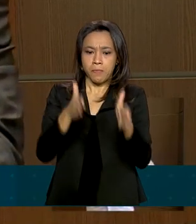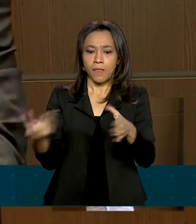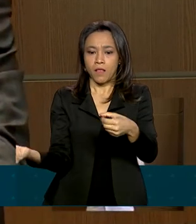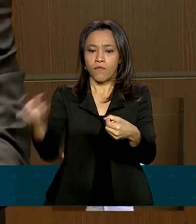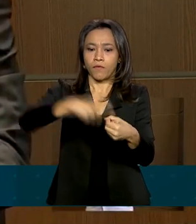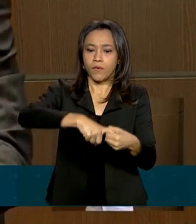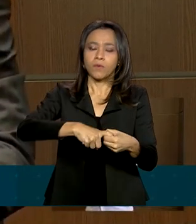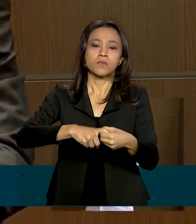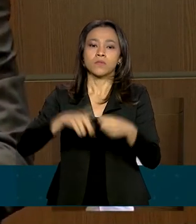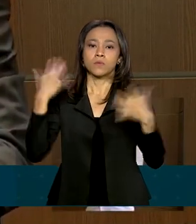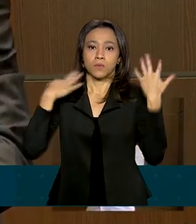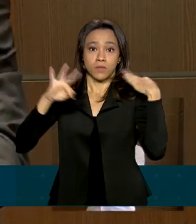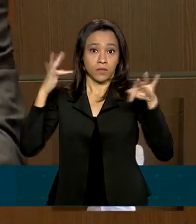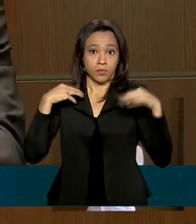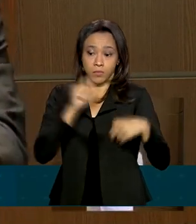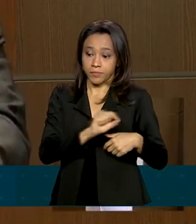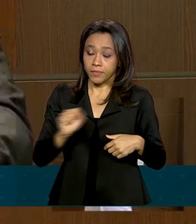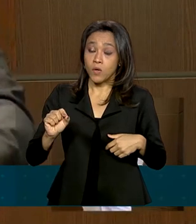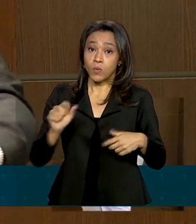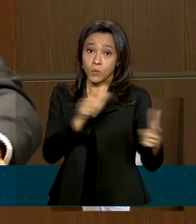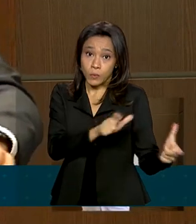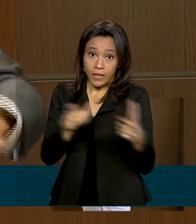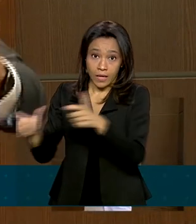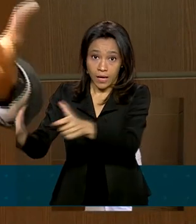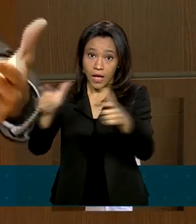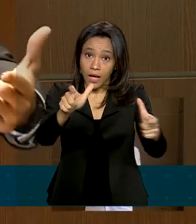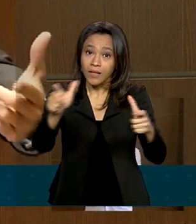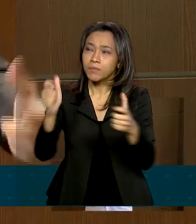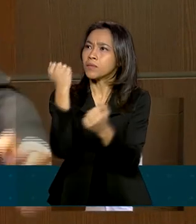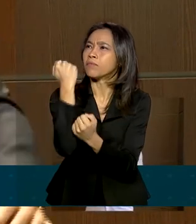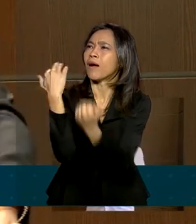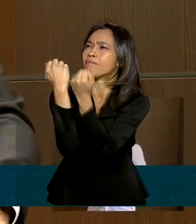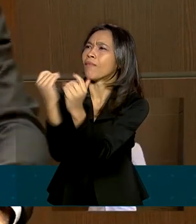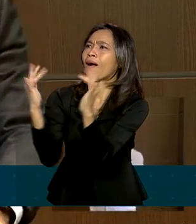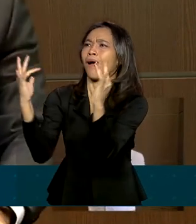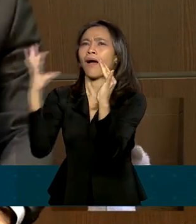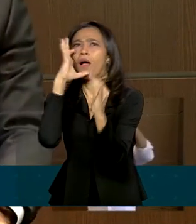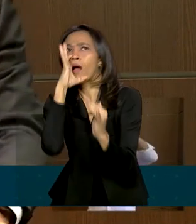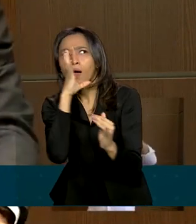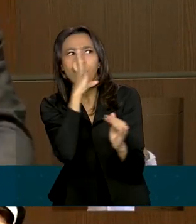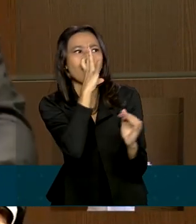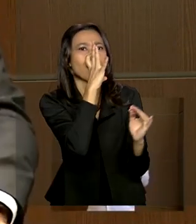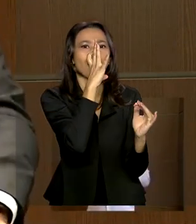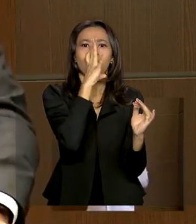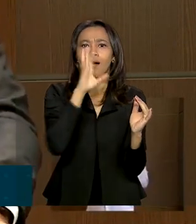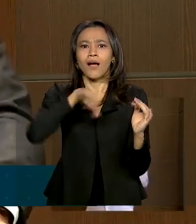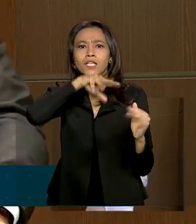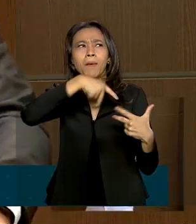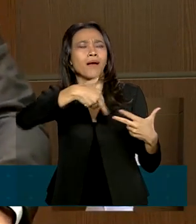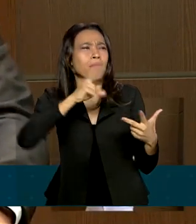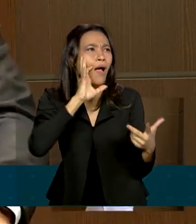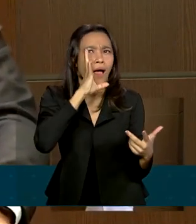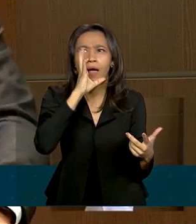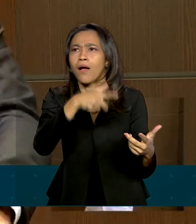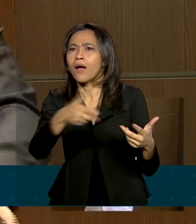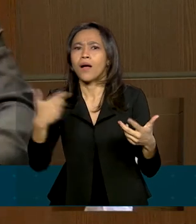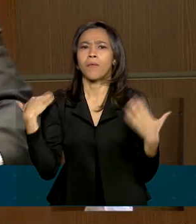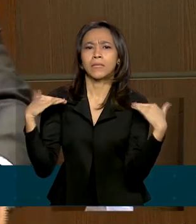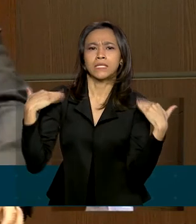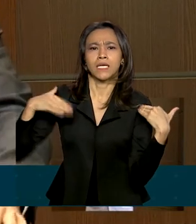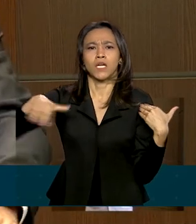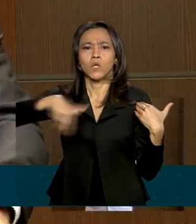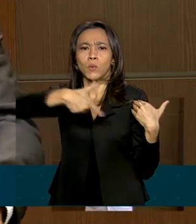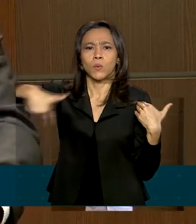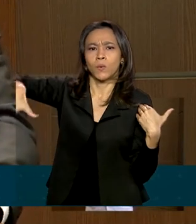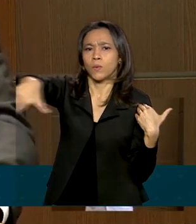os locais como os parques nacionais, ou seja, o ecoturismo, o turismo de natureza, o